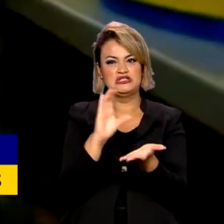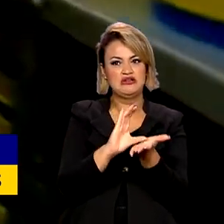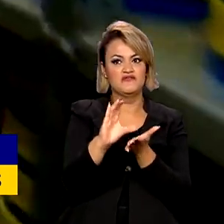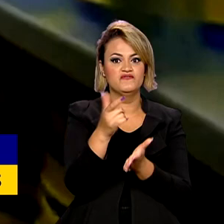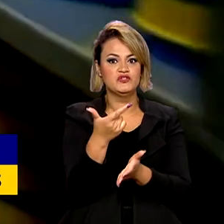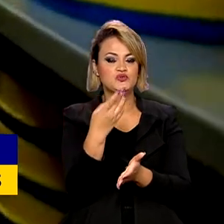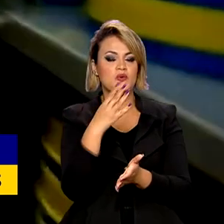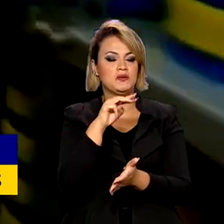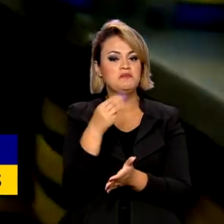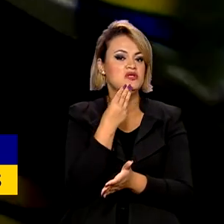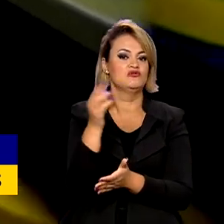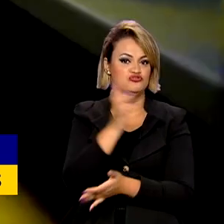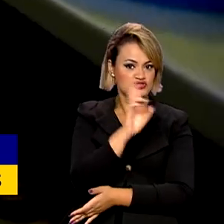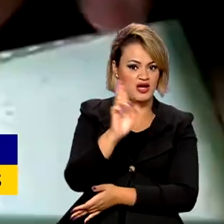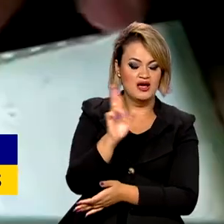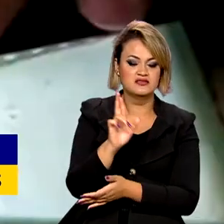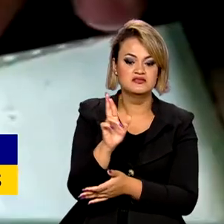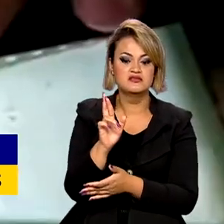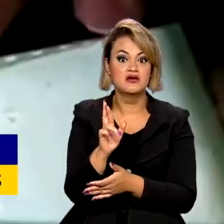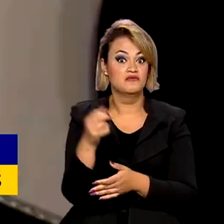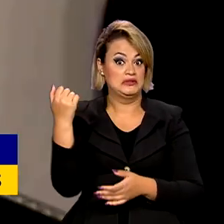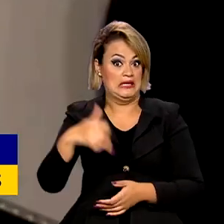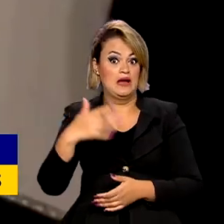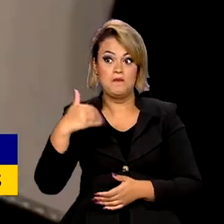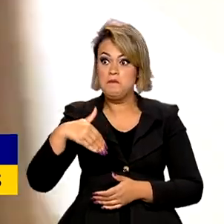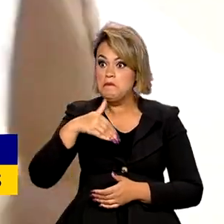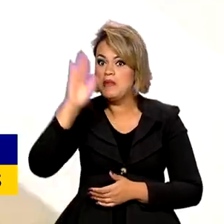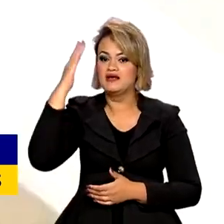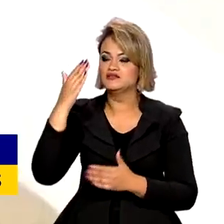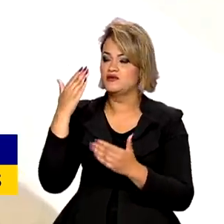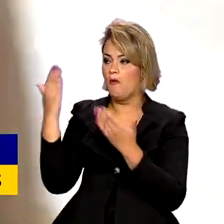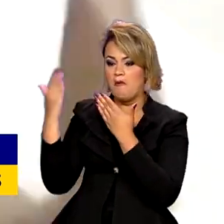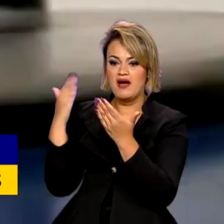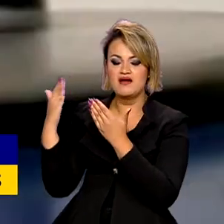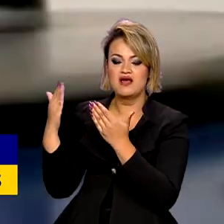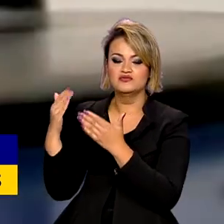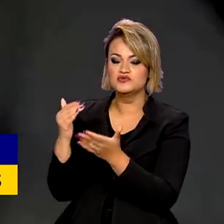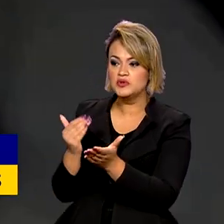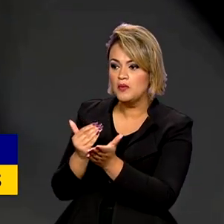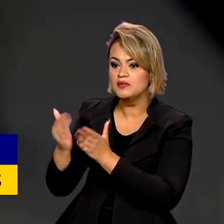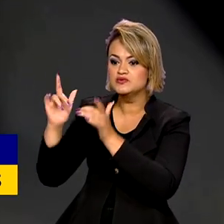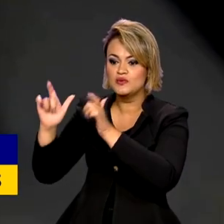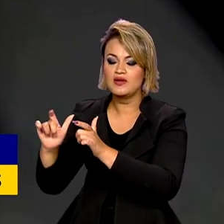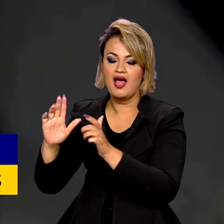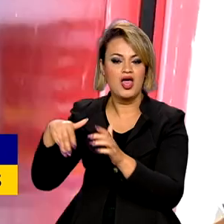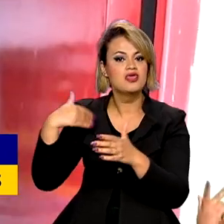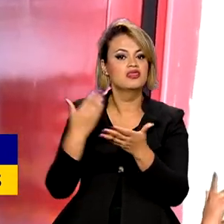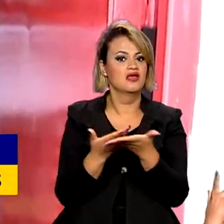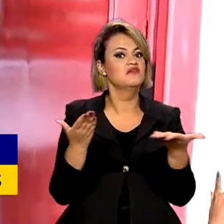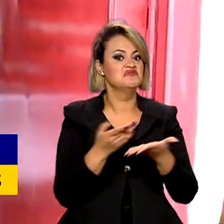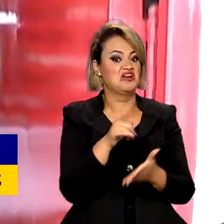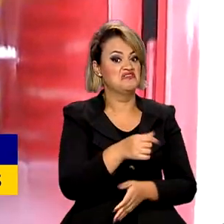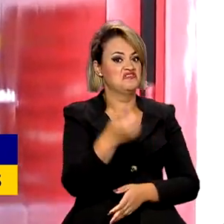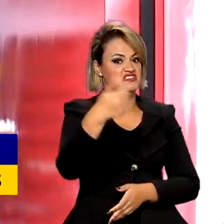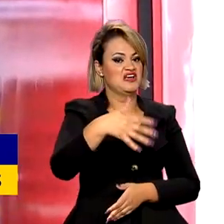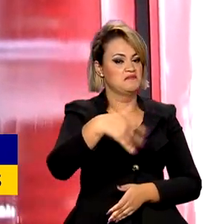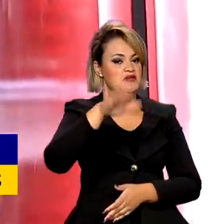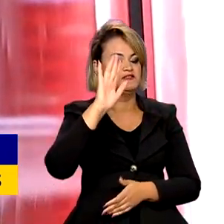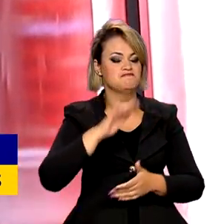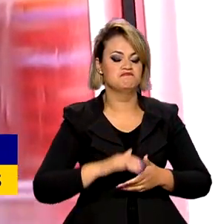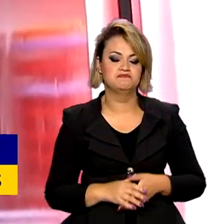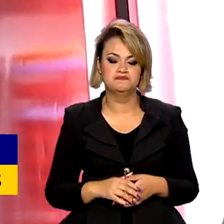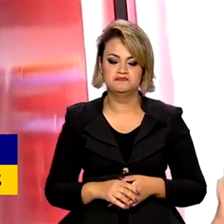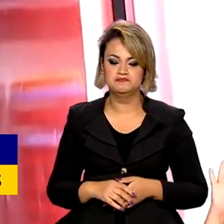milhões de reais, o maior já acordado desde a criação do espaço responsável pelo acervo